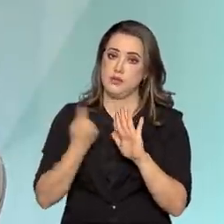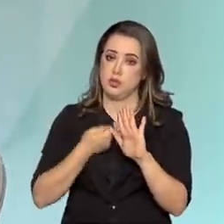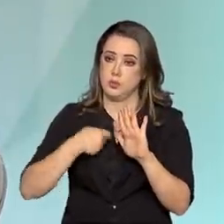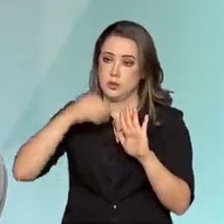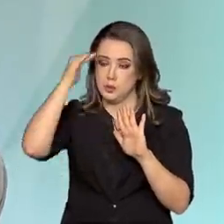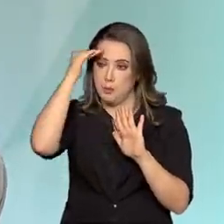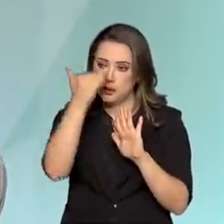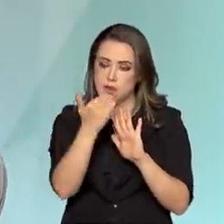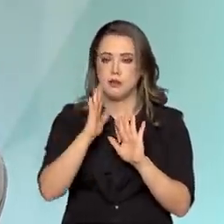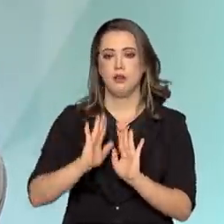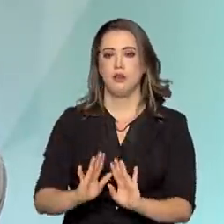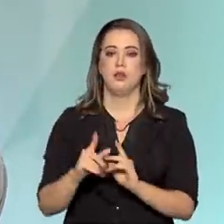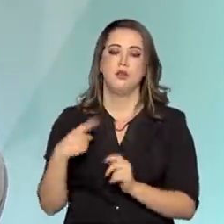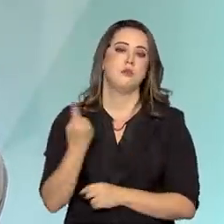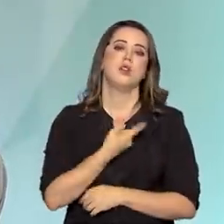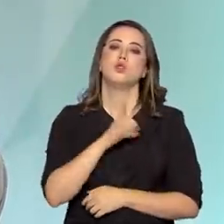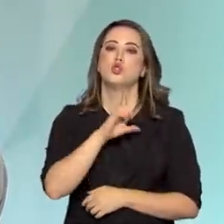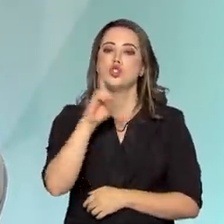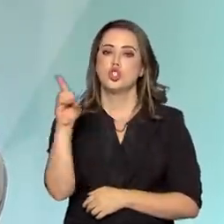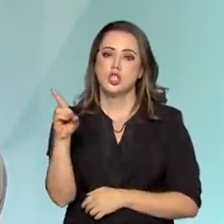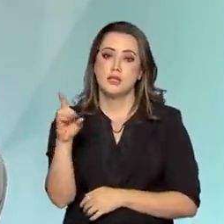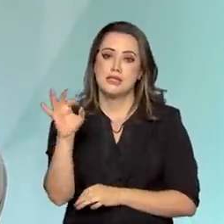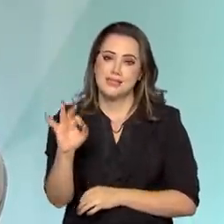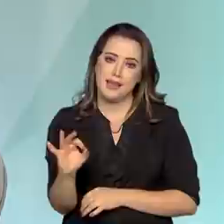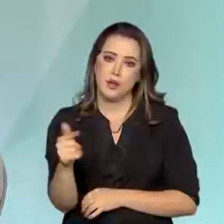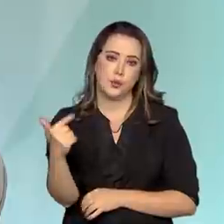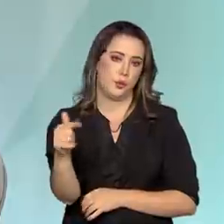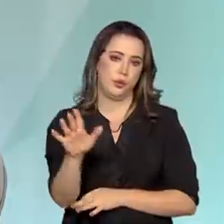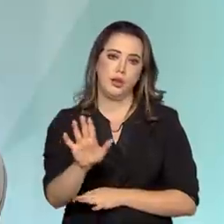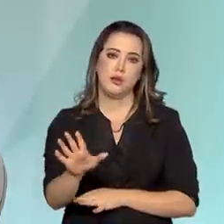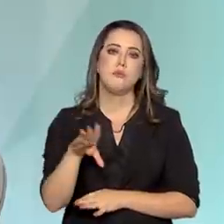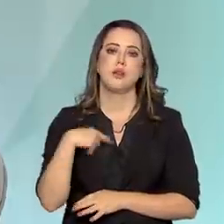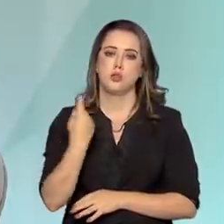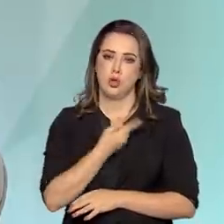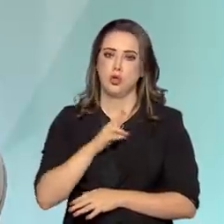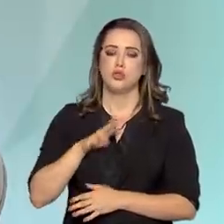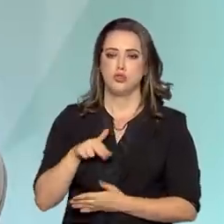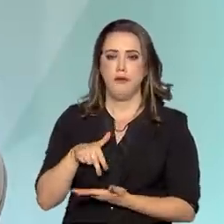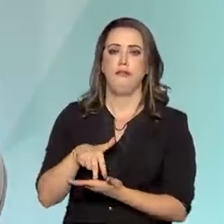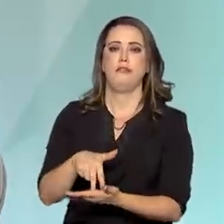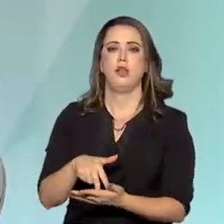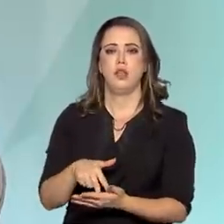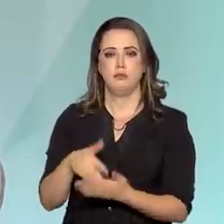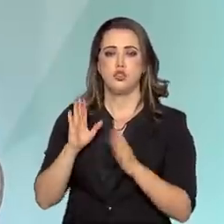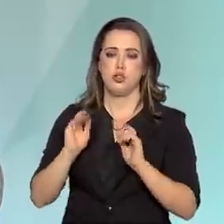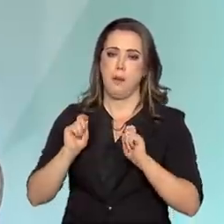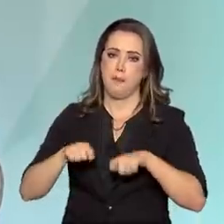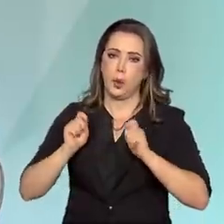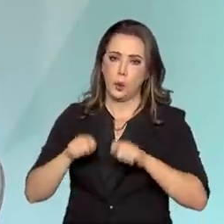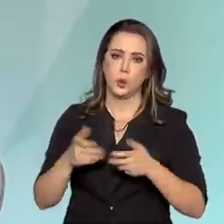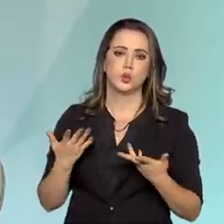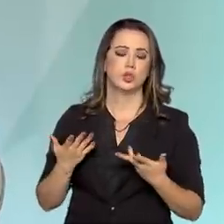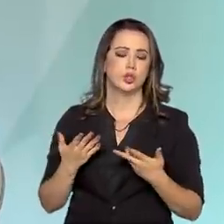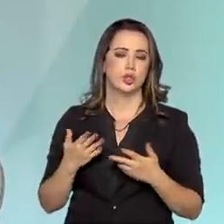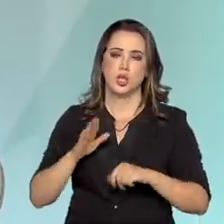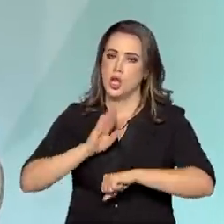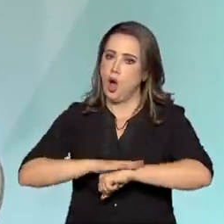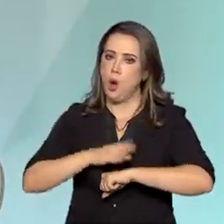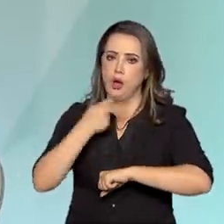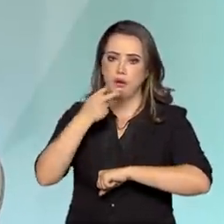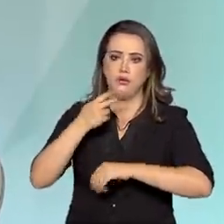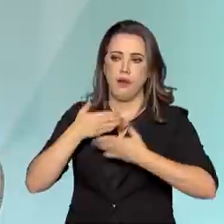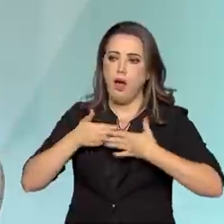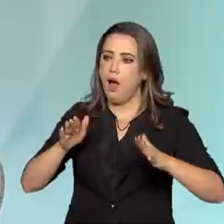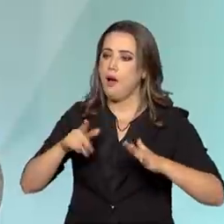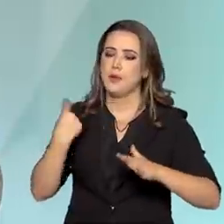datas, eu já digo que nós estamos prontos para o retorno, plenamente prontos, inclusive isso faz parte até de uma agenda turística. A Biblioteca Nacional